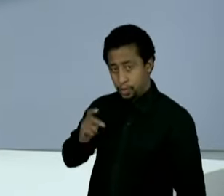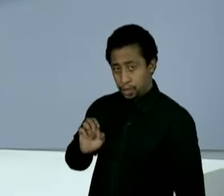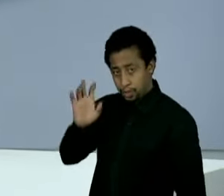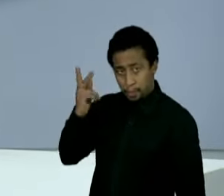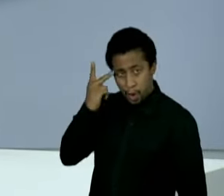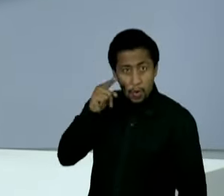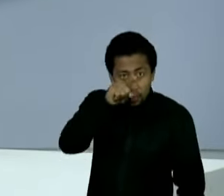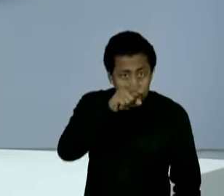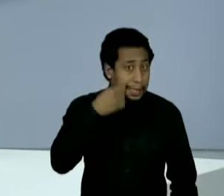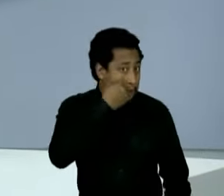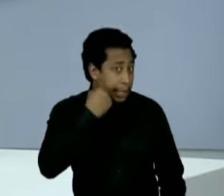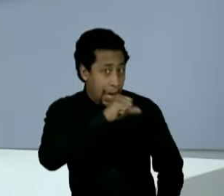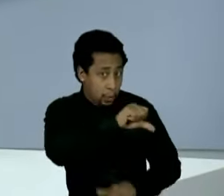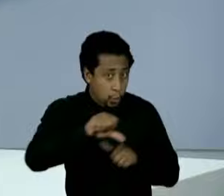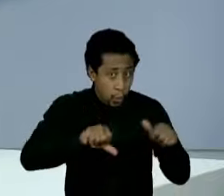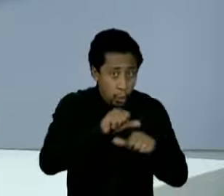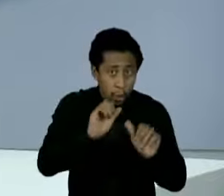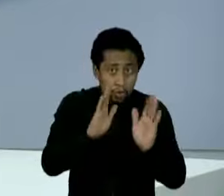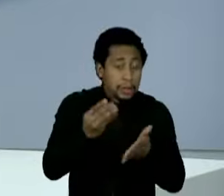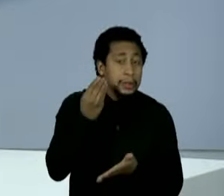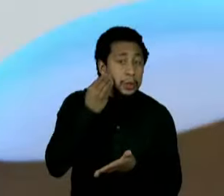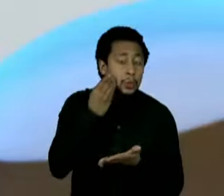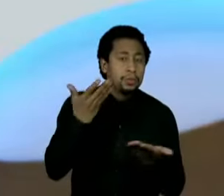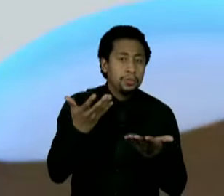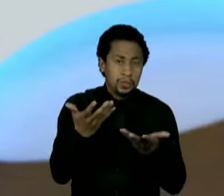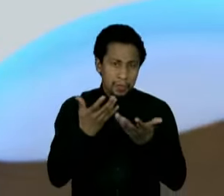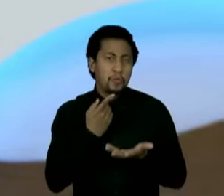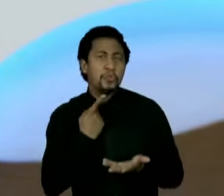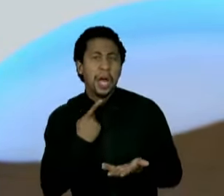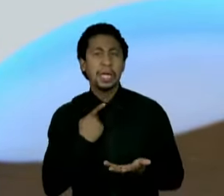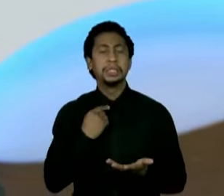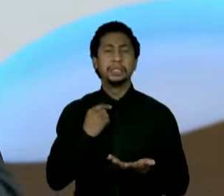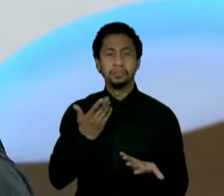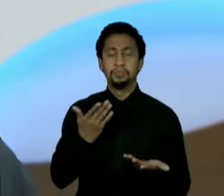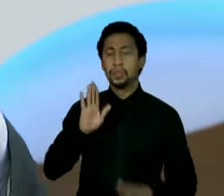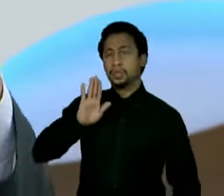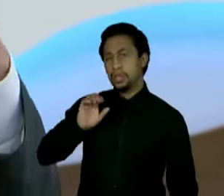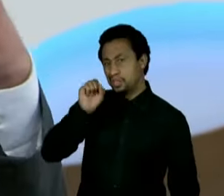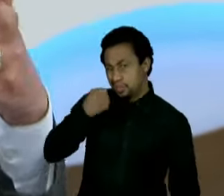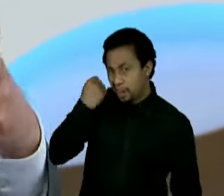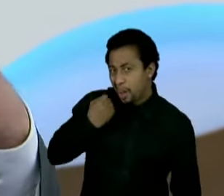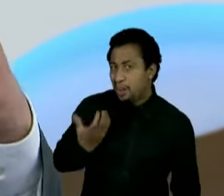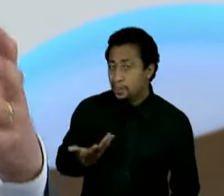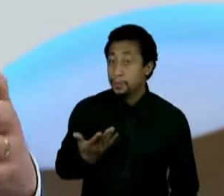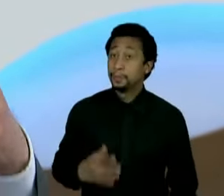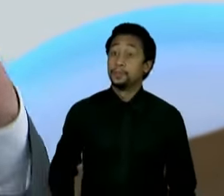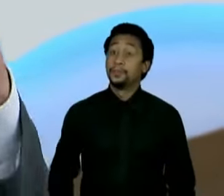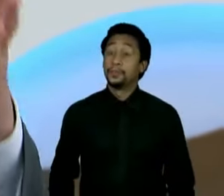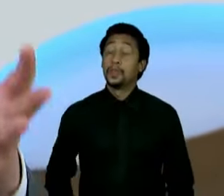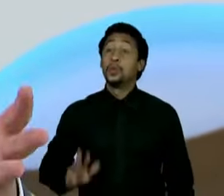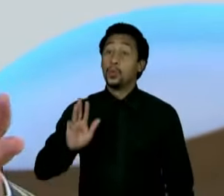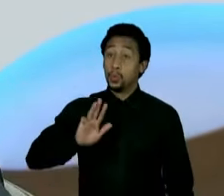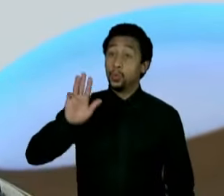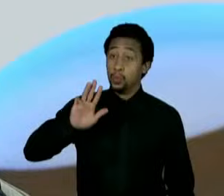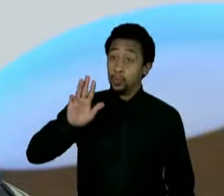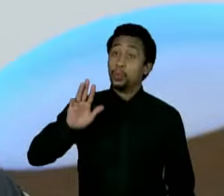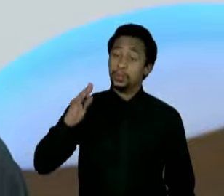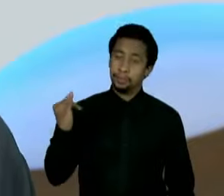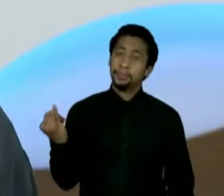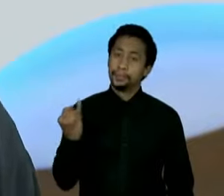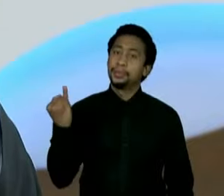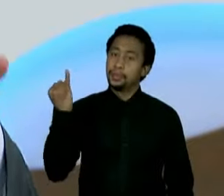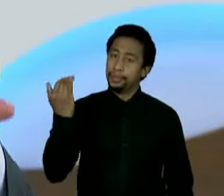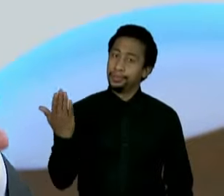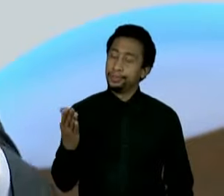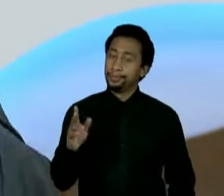como é que o senhor vê a possibilidade de concorrer ao Senado? Olha, o presidente Lula tem um marco muito importante na carreira dele, Sérgio, que